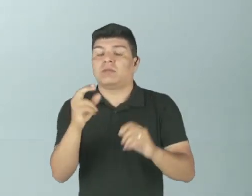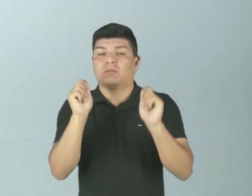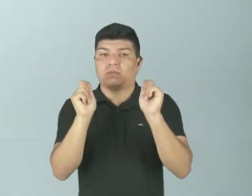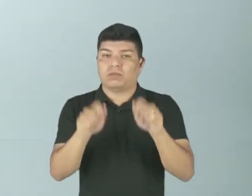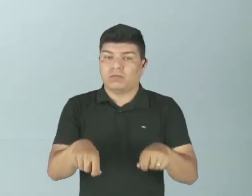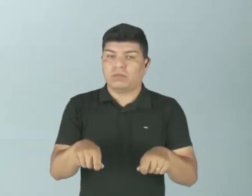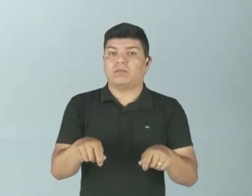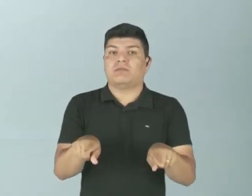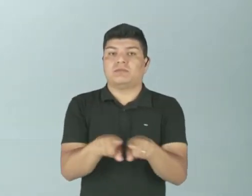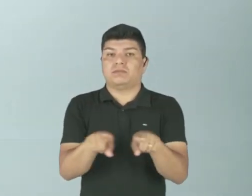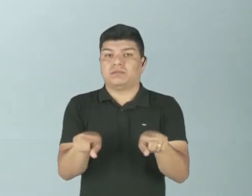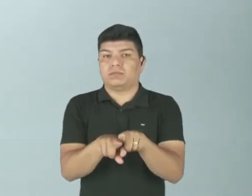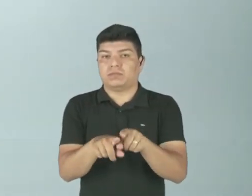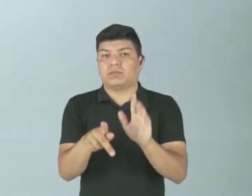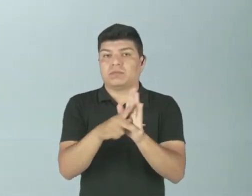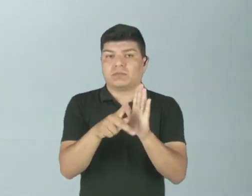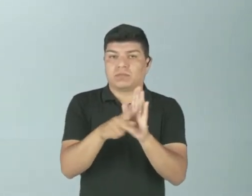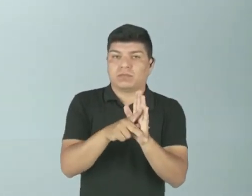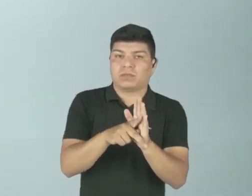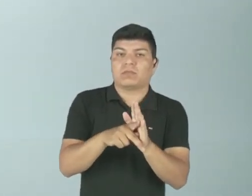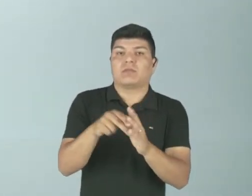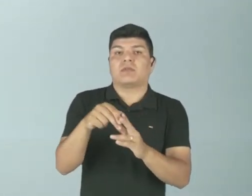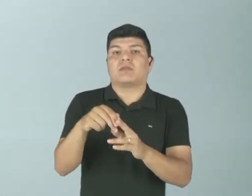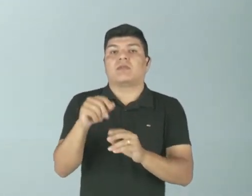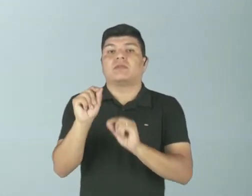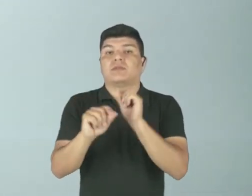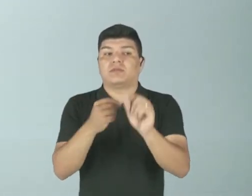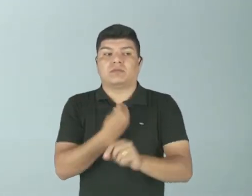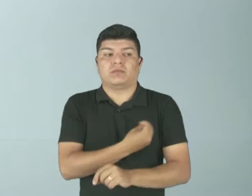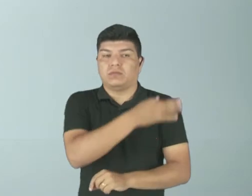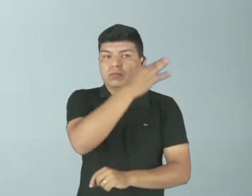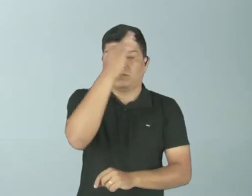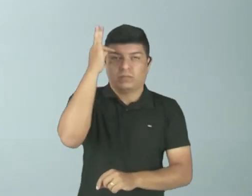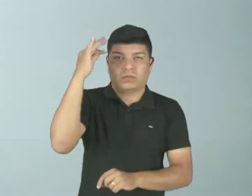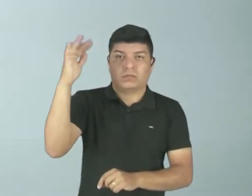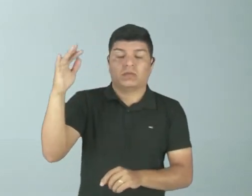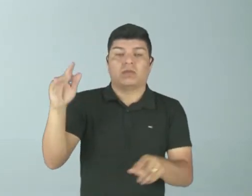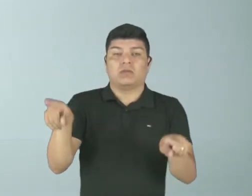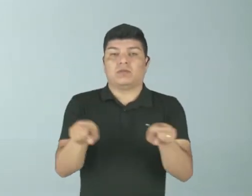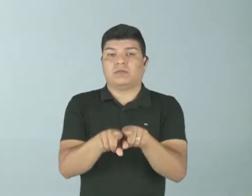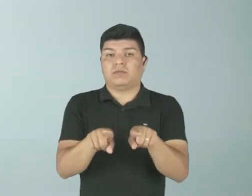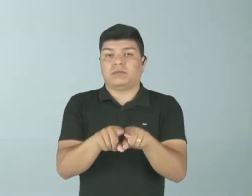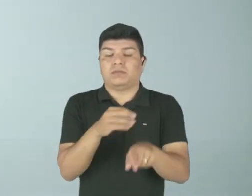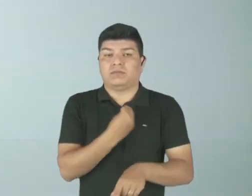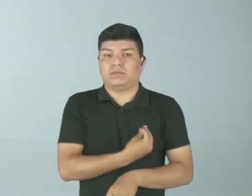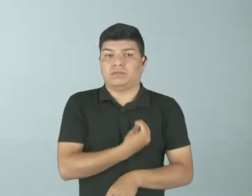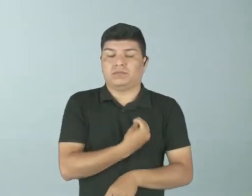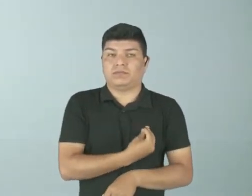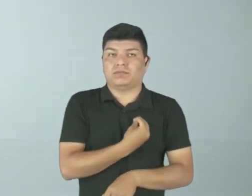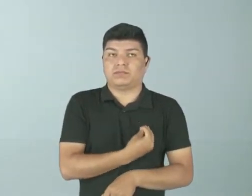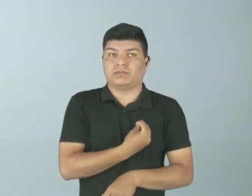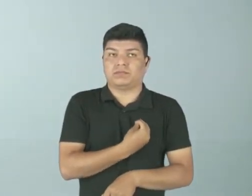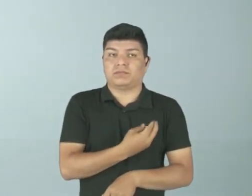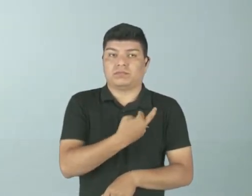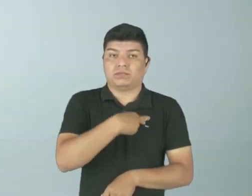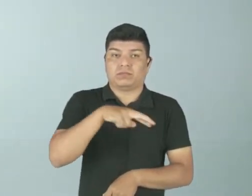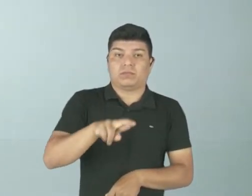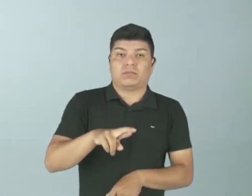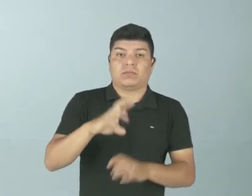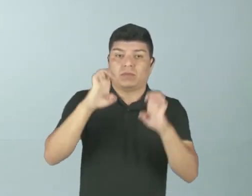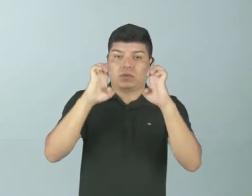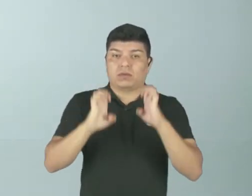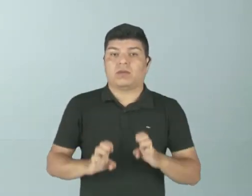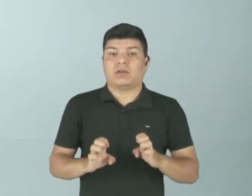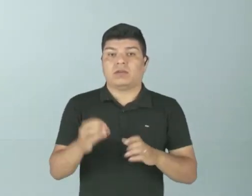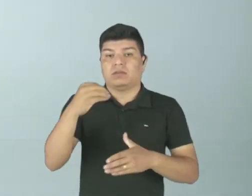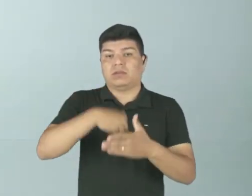pertencer a uma filosofia de vida que não é nem seguir nenhuma religião e ficar eticamente